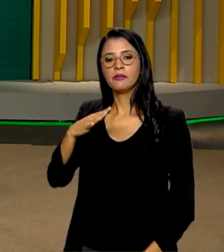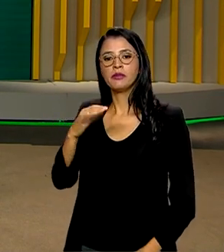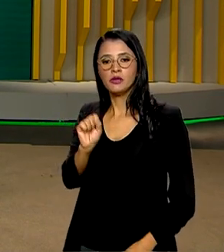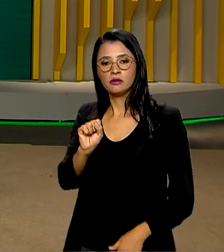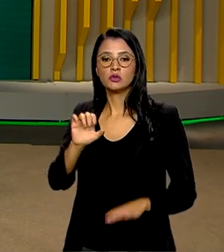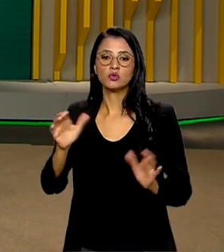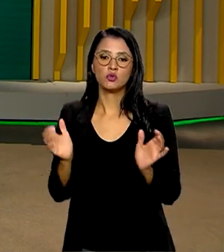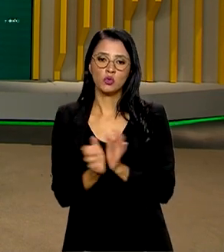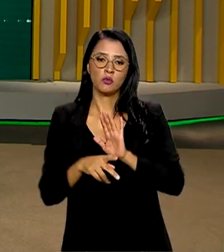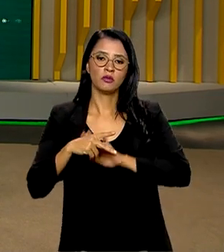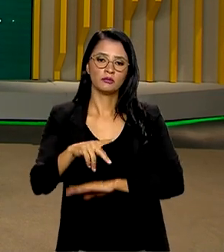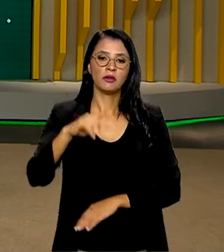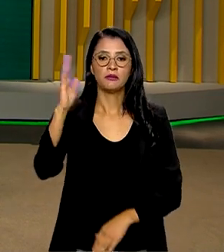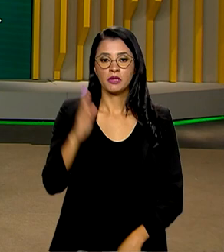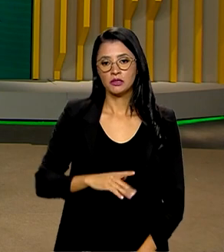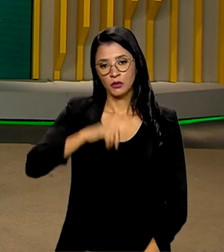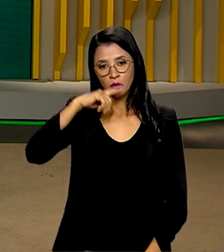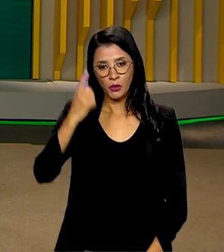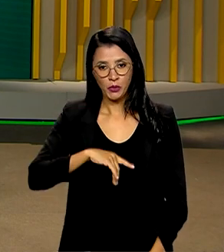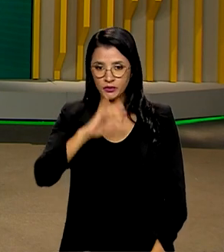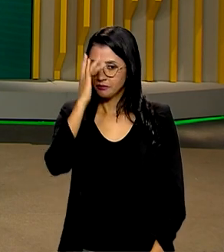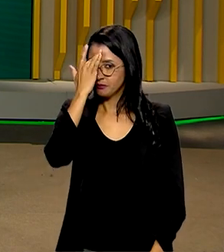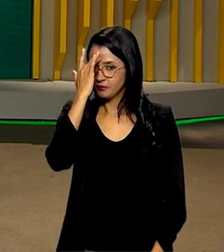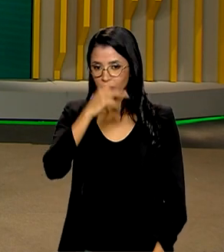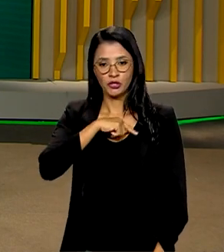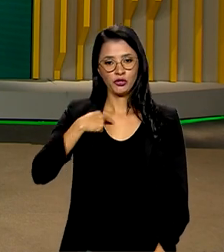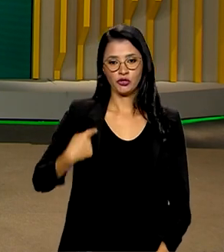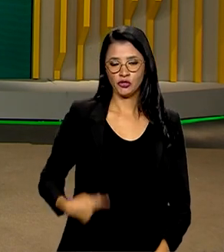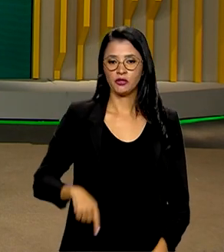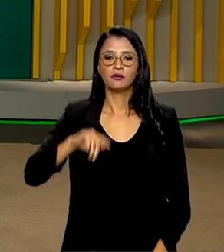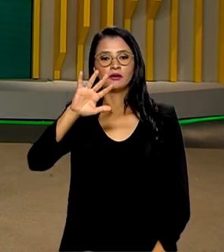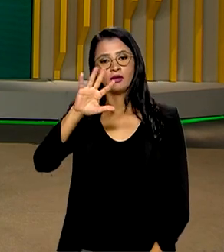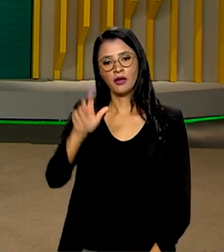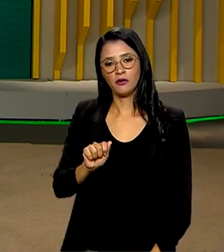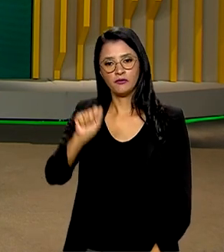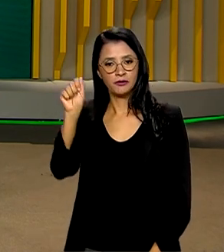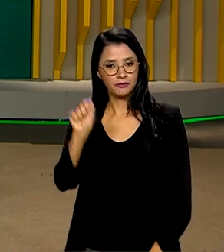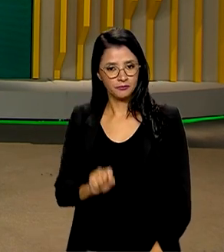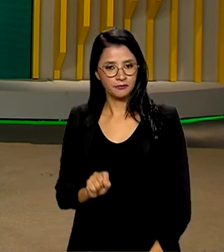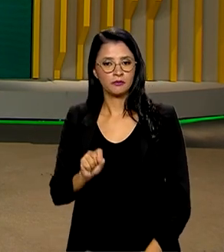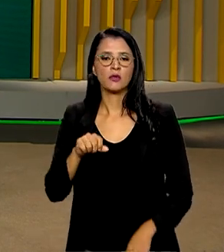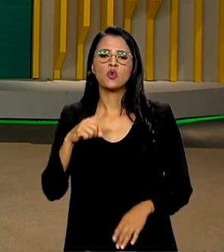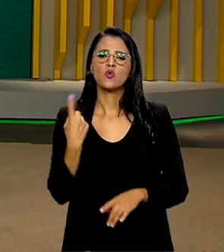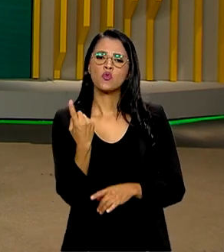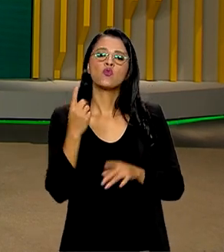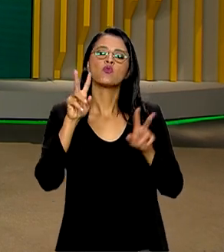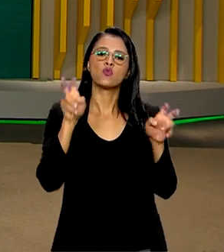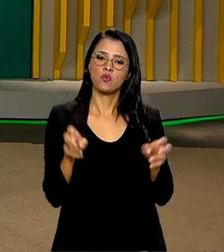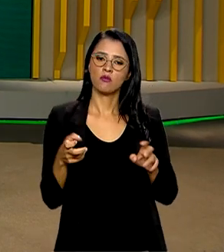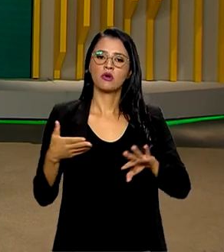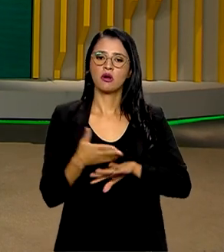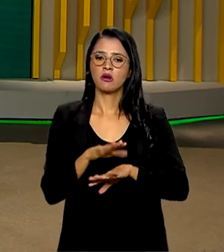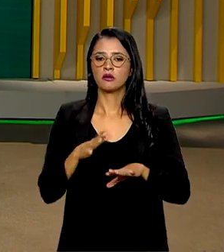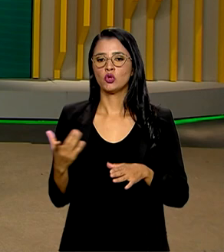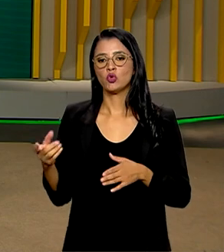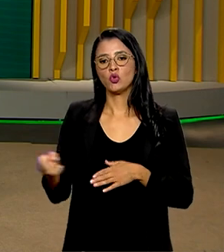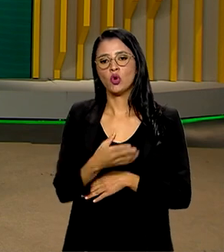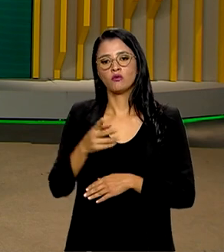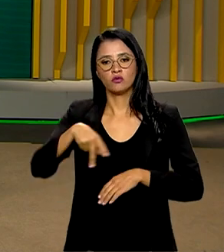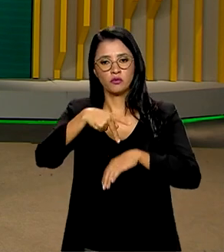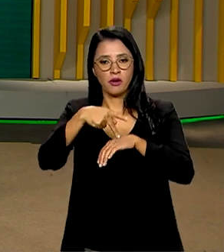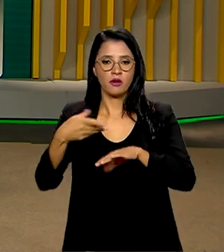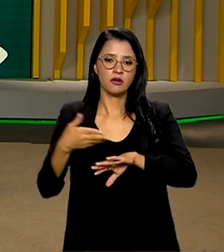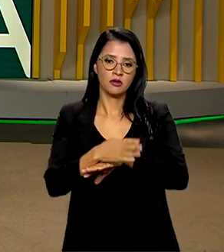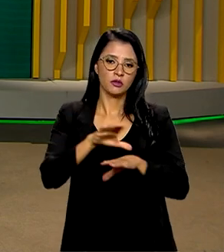grupo formado por Brasil, Rússia, Índia, China e África do Sul. Uma das pautas, a inclusão de novos países no